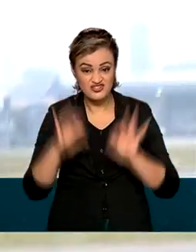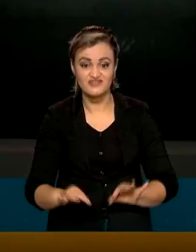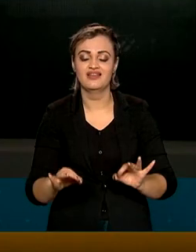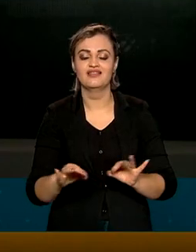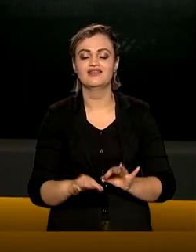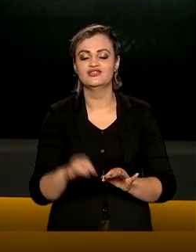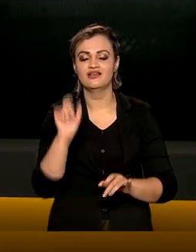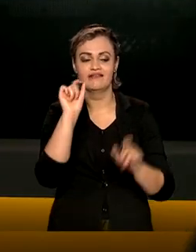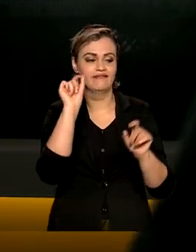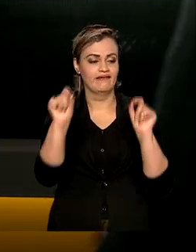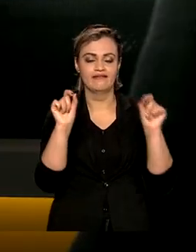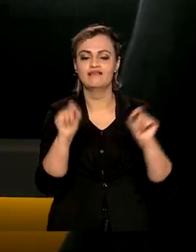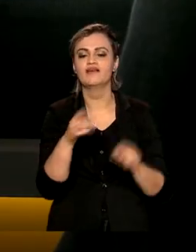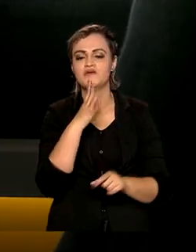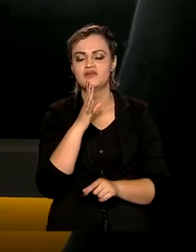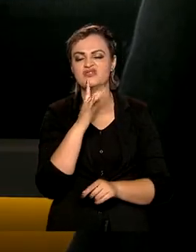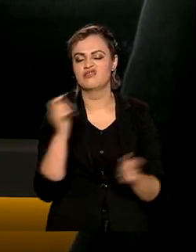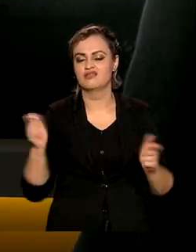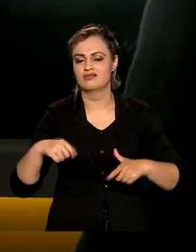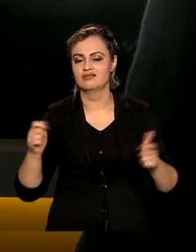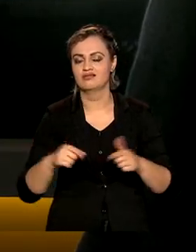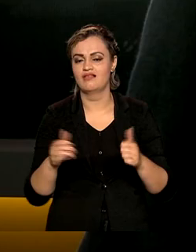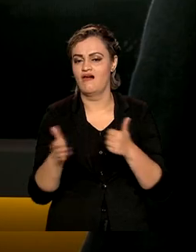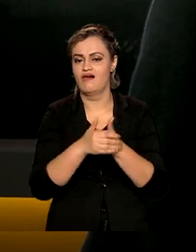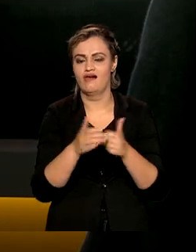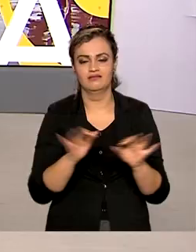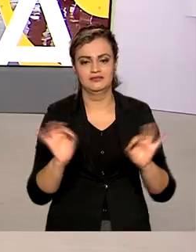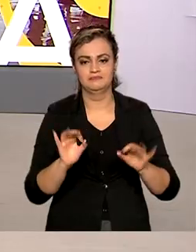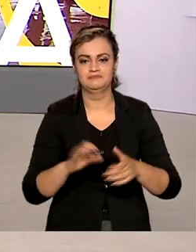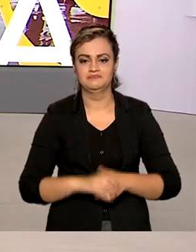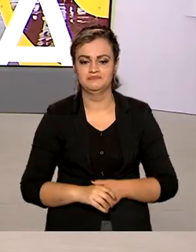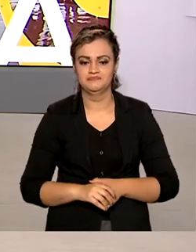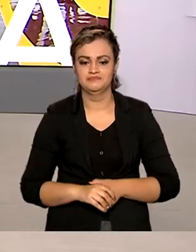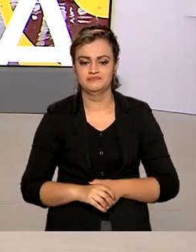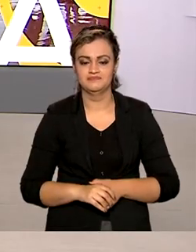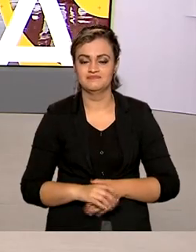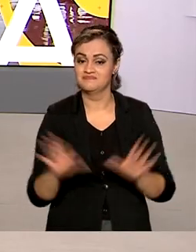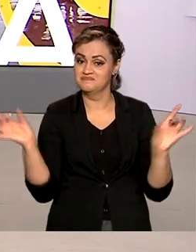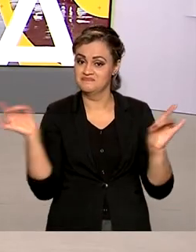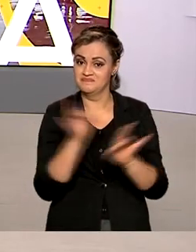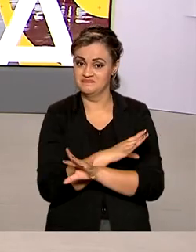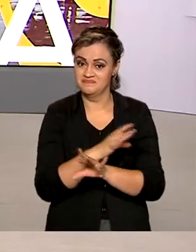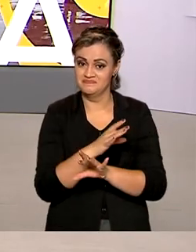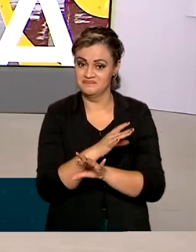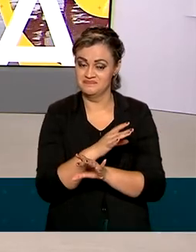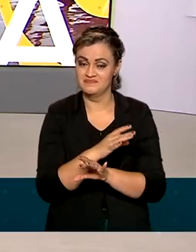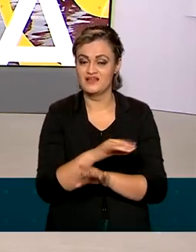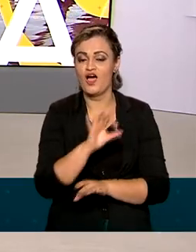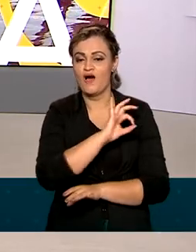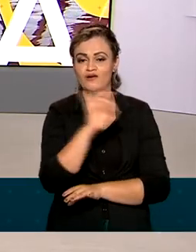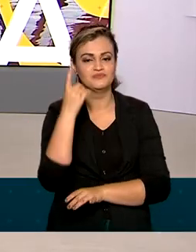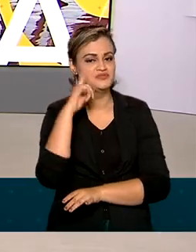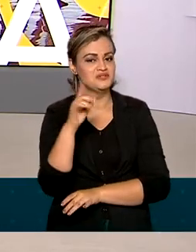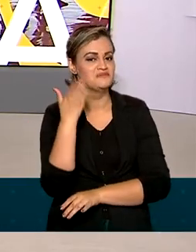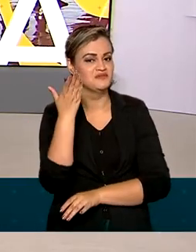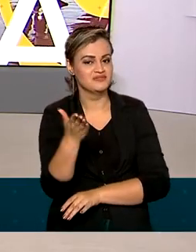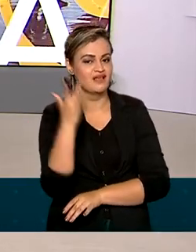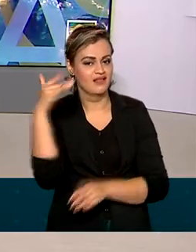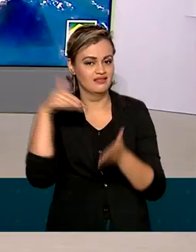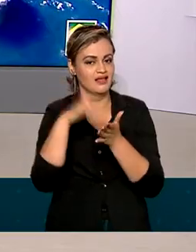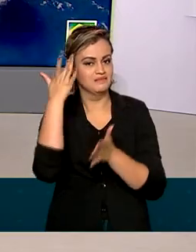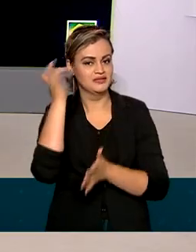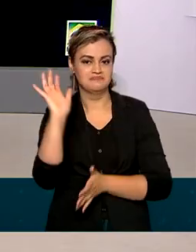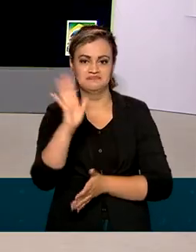nesses casos, quem é cada uma das pessoas por conta da tecnologia. E a gente fica por aqui. Um ótimo dia para você. Até